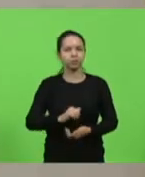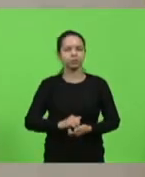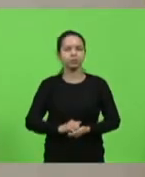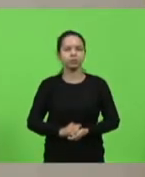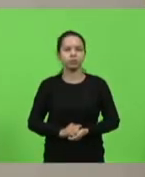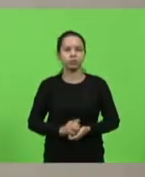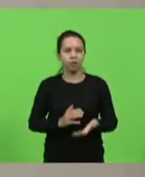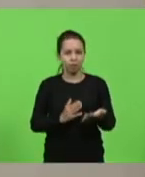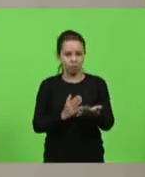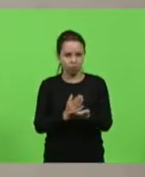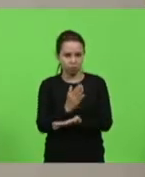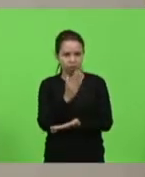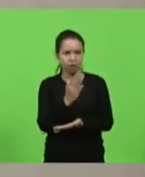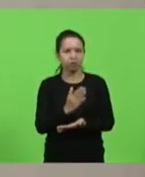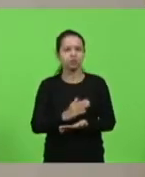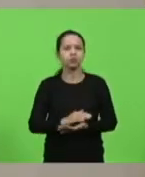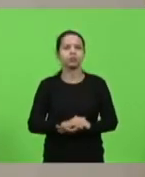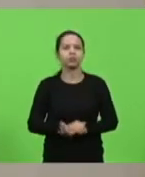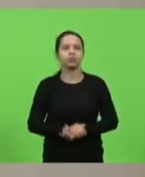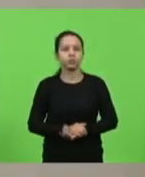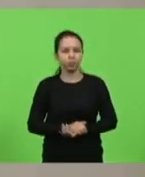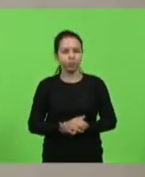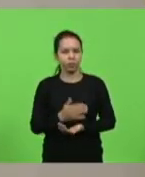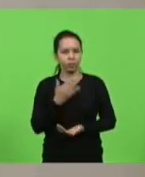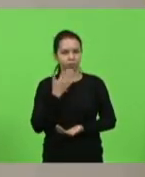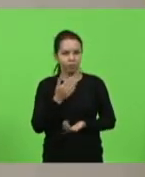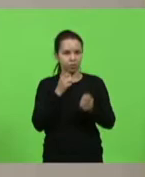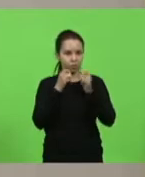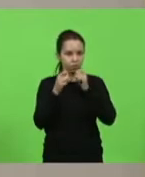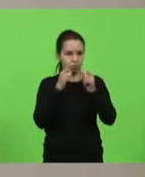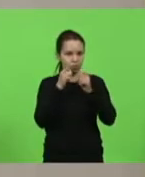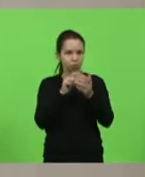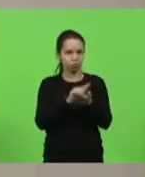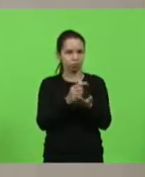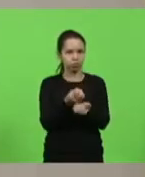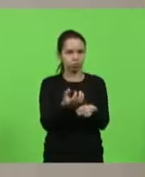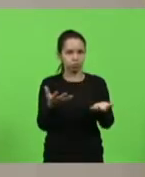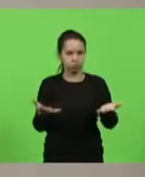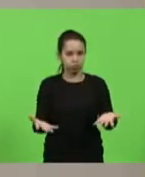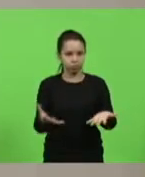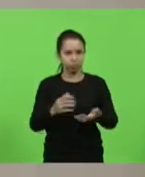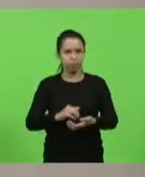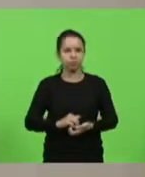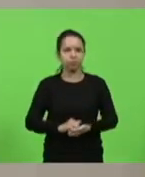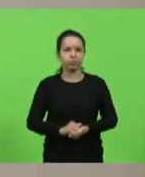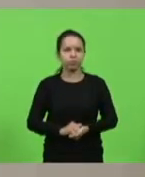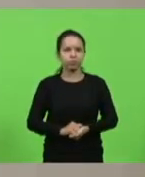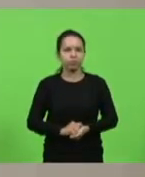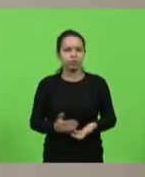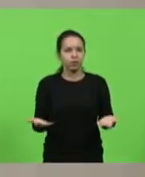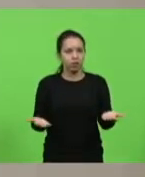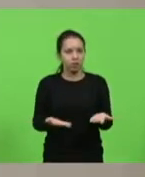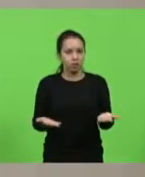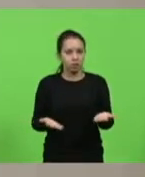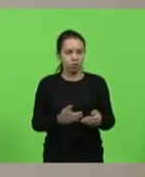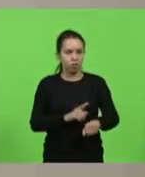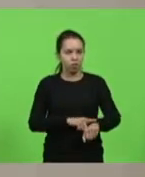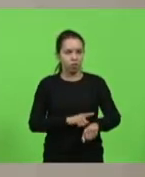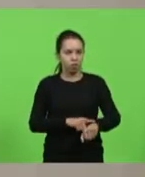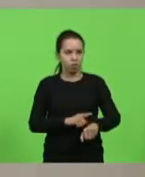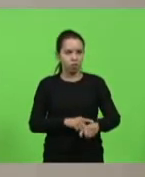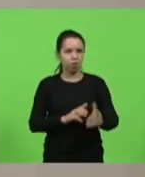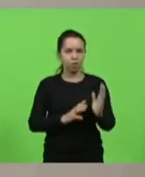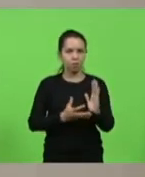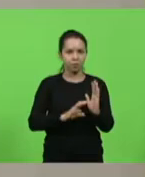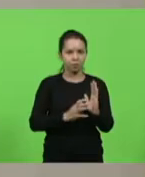Dou por aprovar a ata que acaba de ser lida. Peço assessoria para que proceda a distribuição do expediente. Passamos ao horário destinado